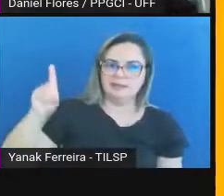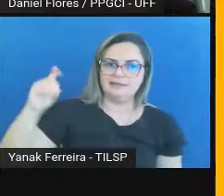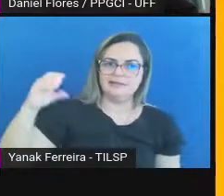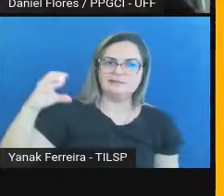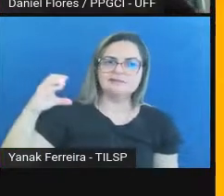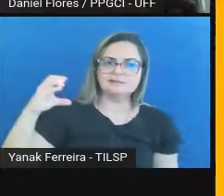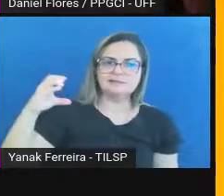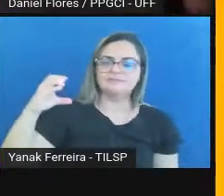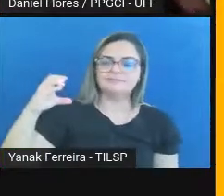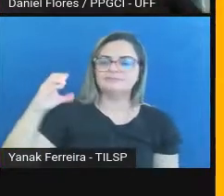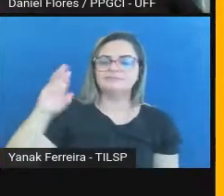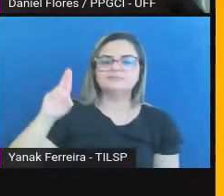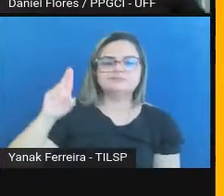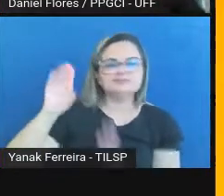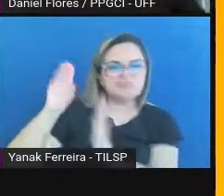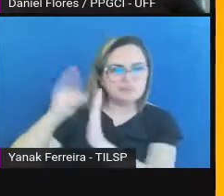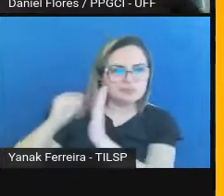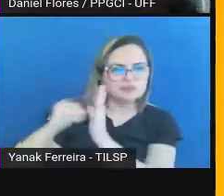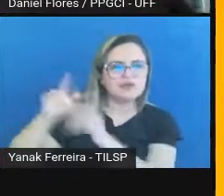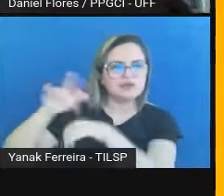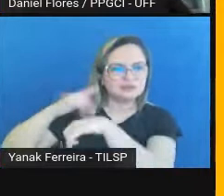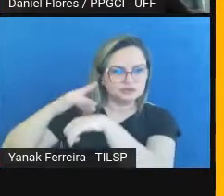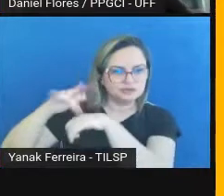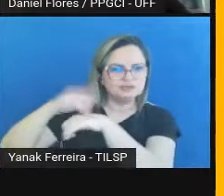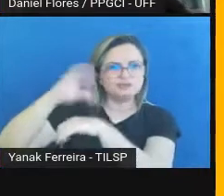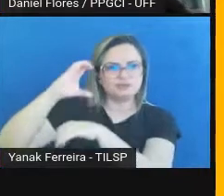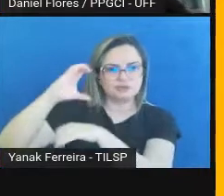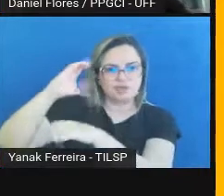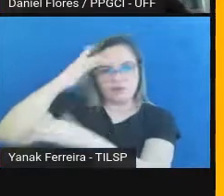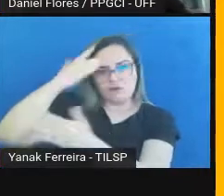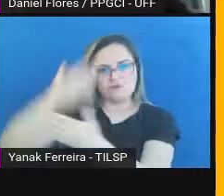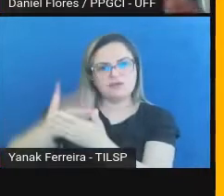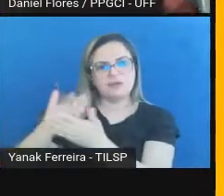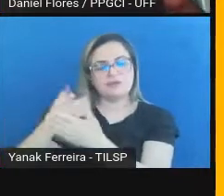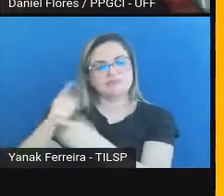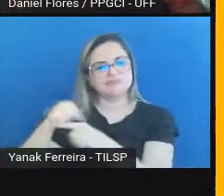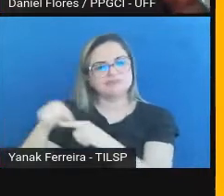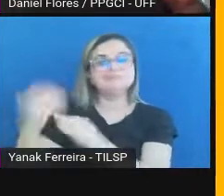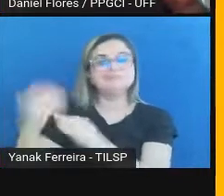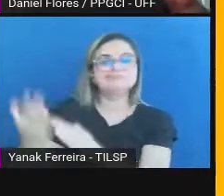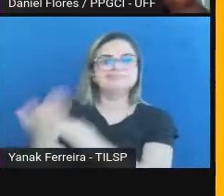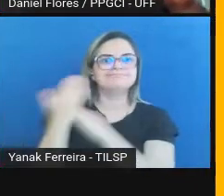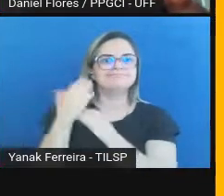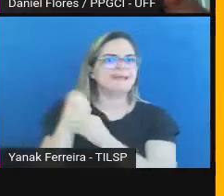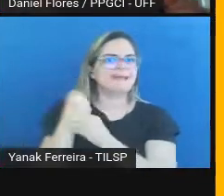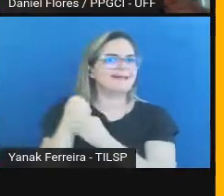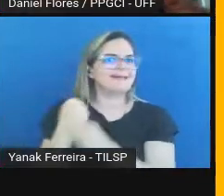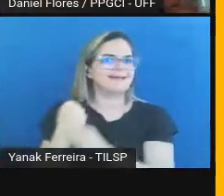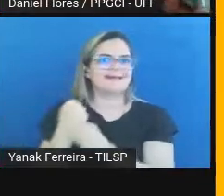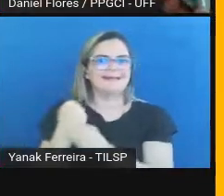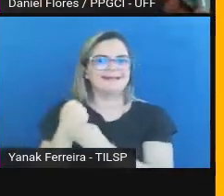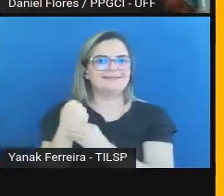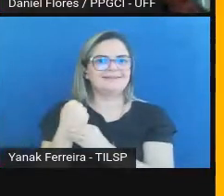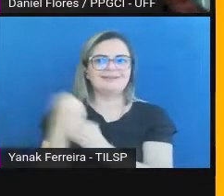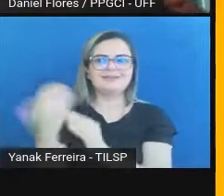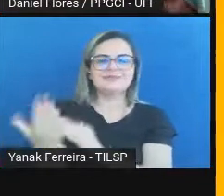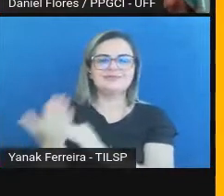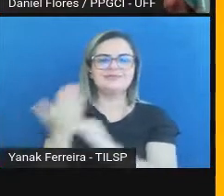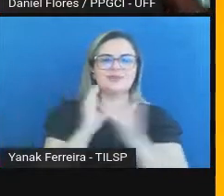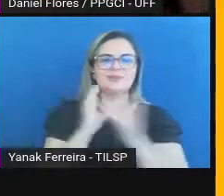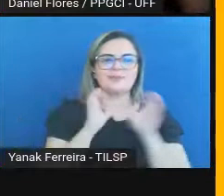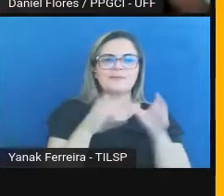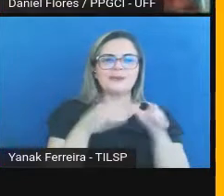confiável, que nos trouxe a garantia de preservação de longo prazo, que nos trouxe os três pacotes, CIP,